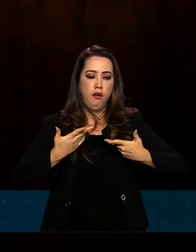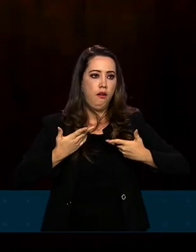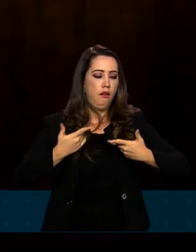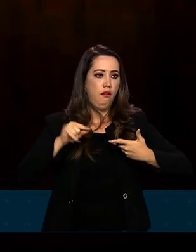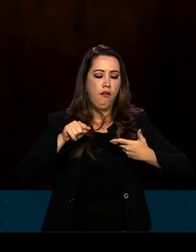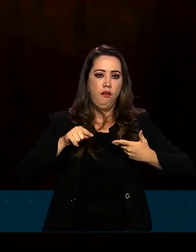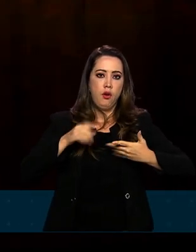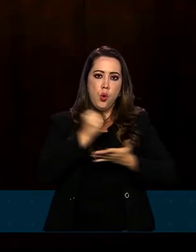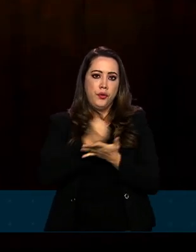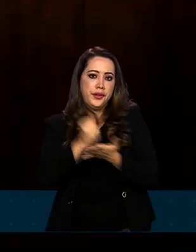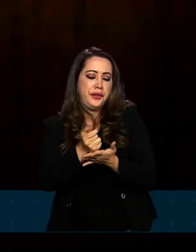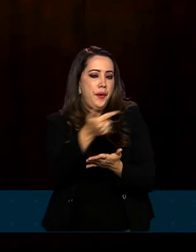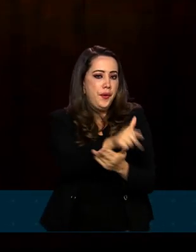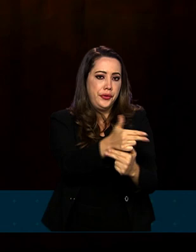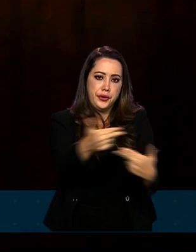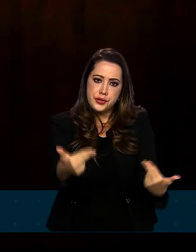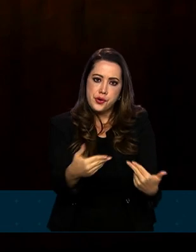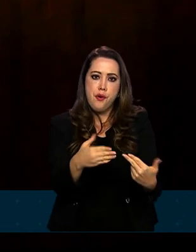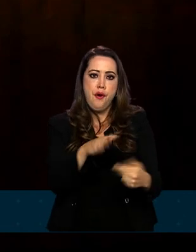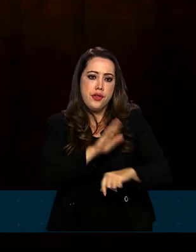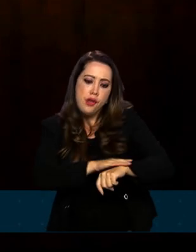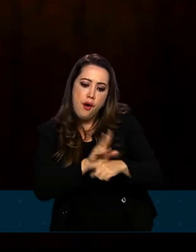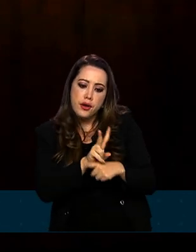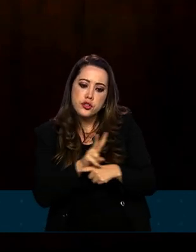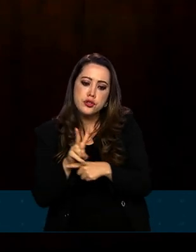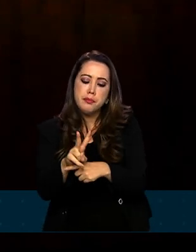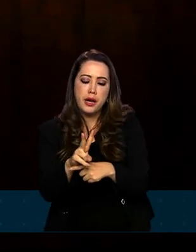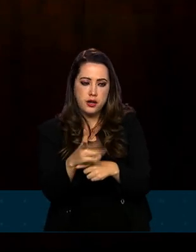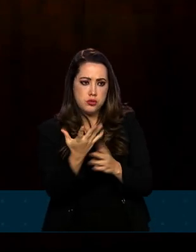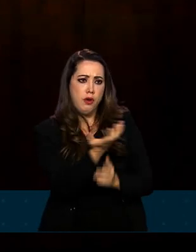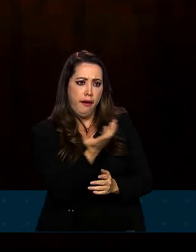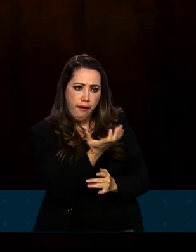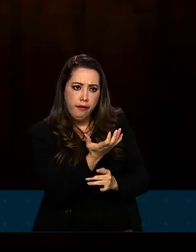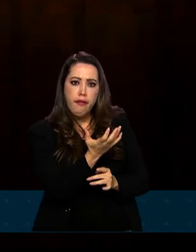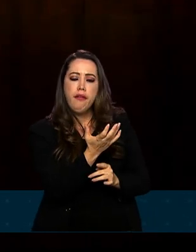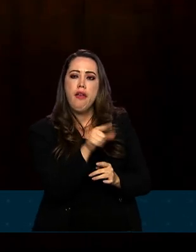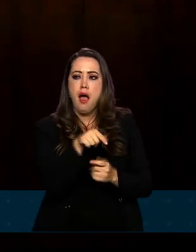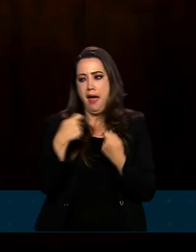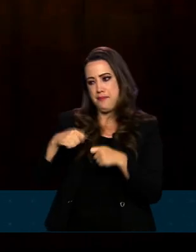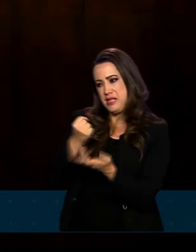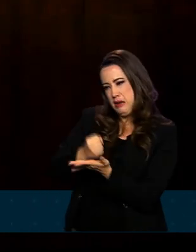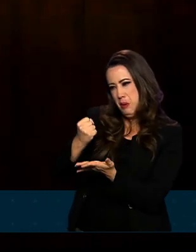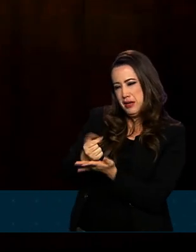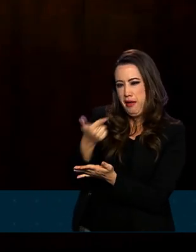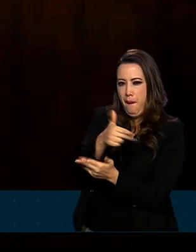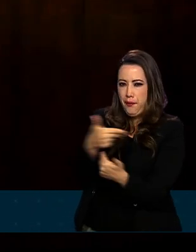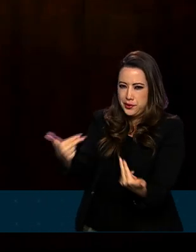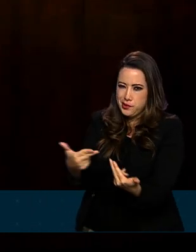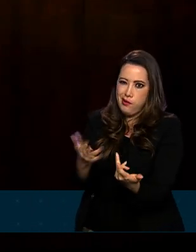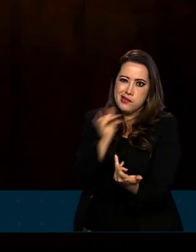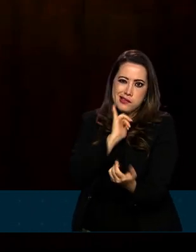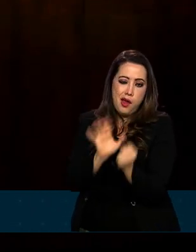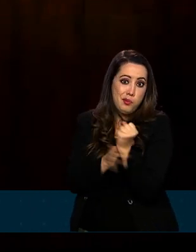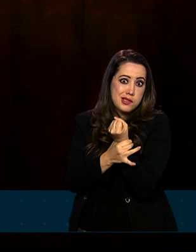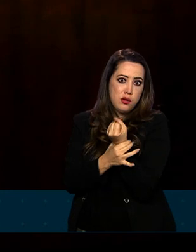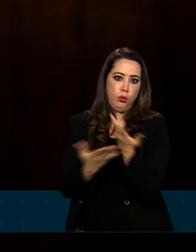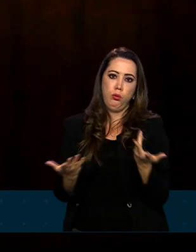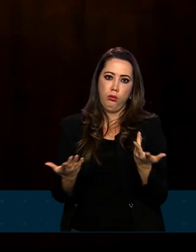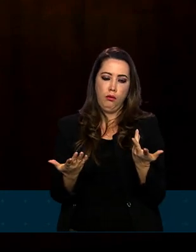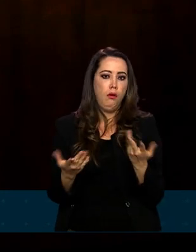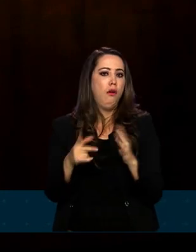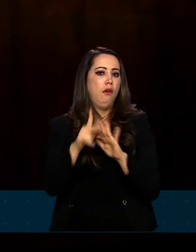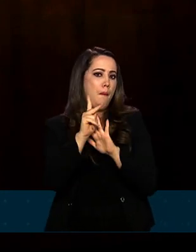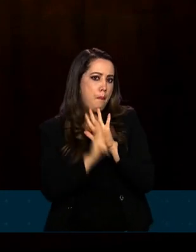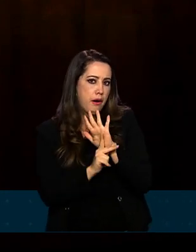seu financiamento de custeio ou investimento do plano safra, tenham aí